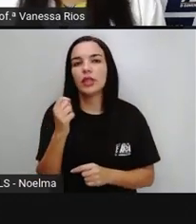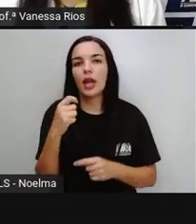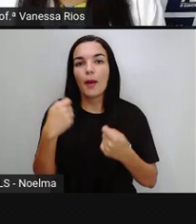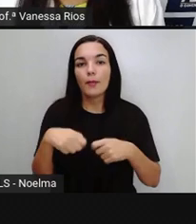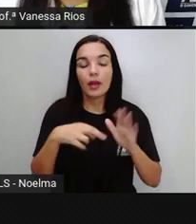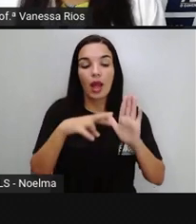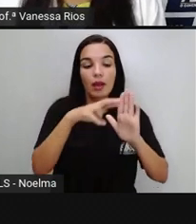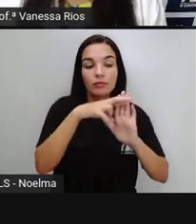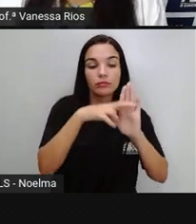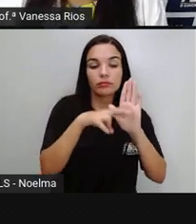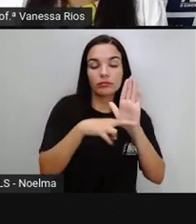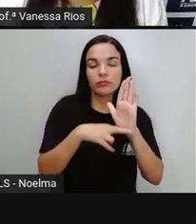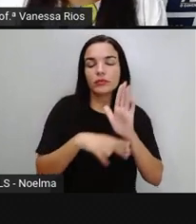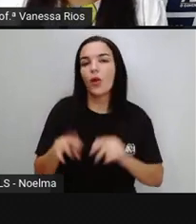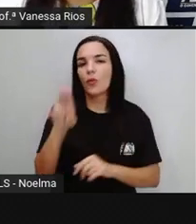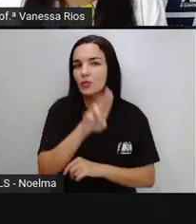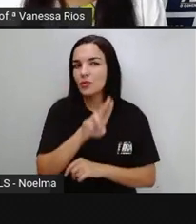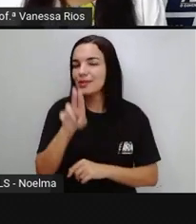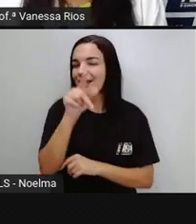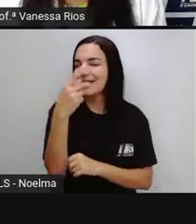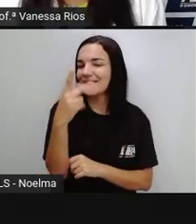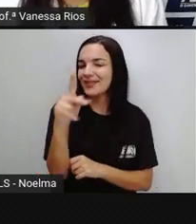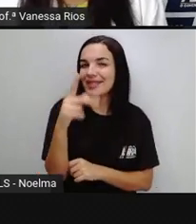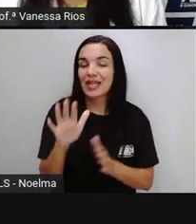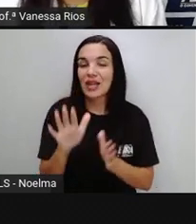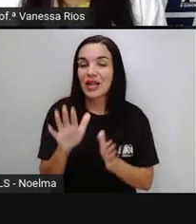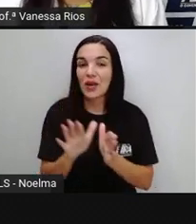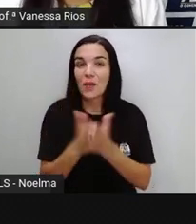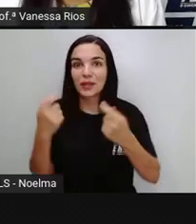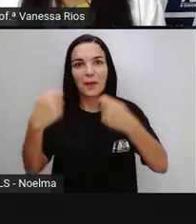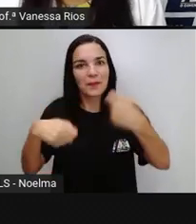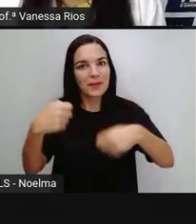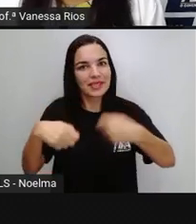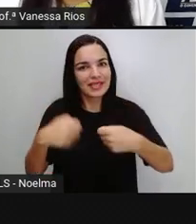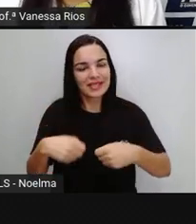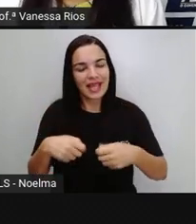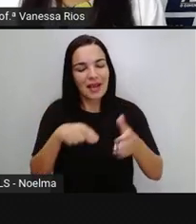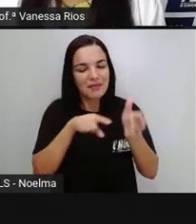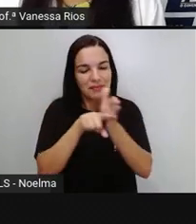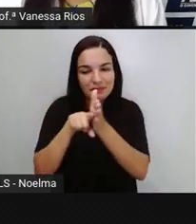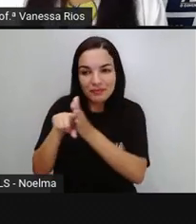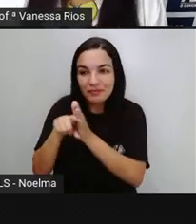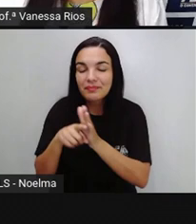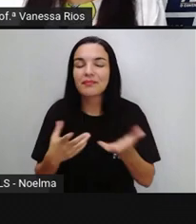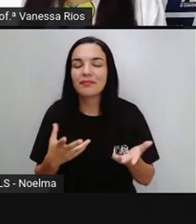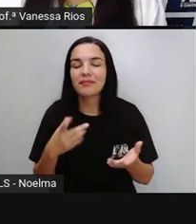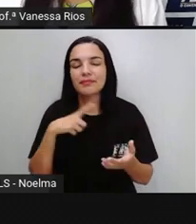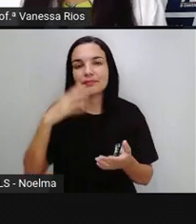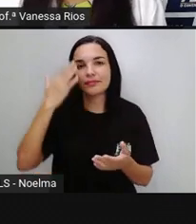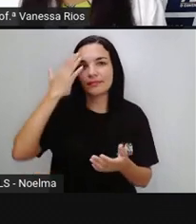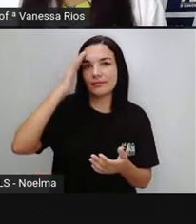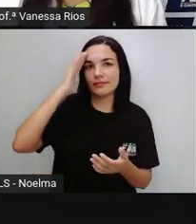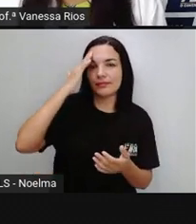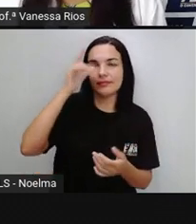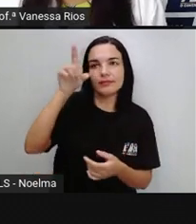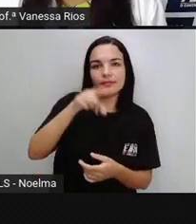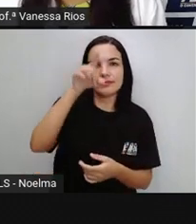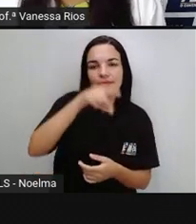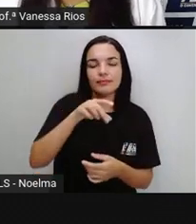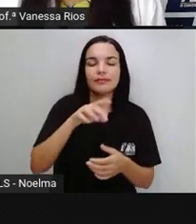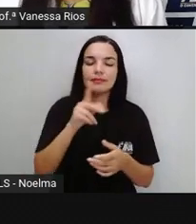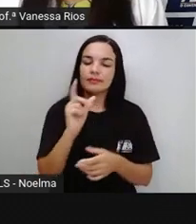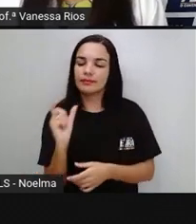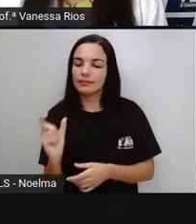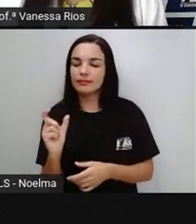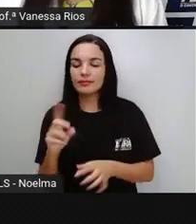regras possam ser usadas por vocês aí na hora que houver necessidade de consultar e entender a acentuação das palavras